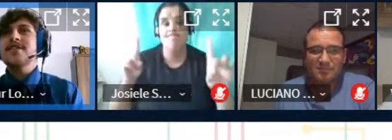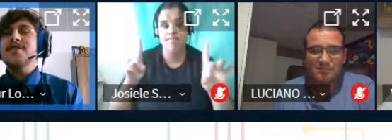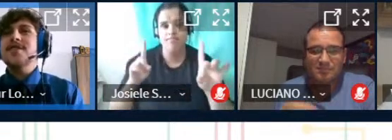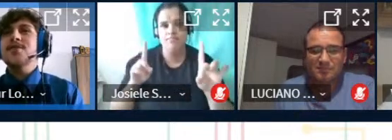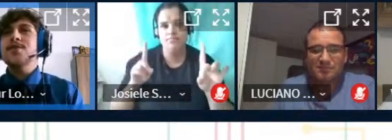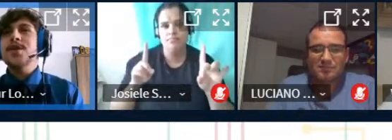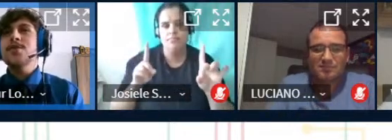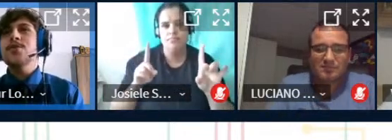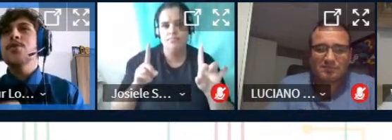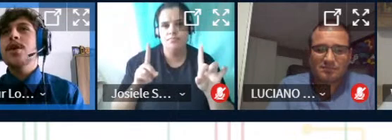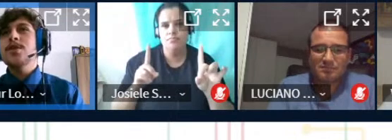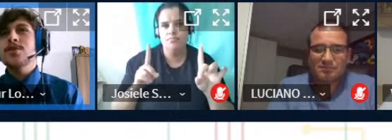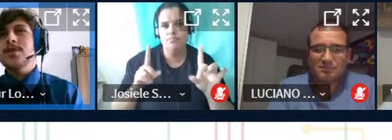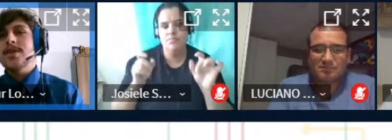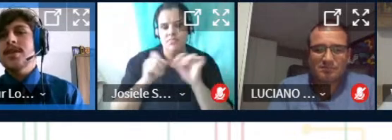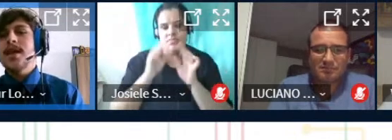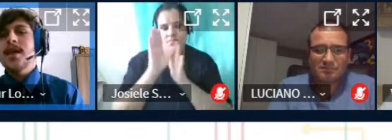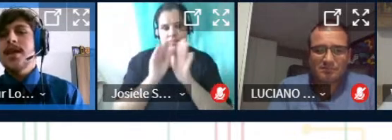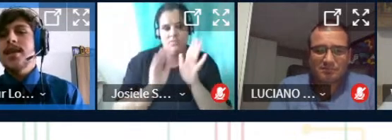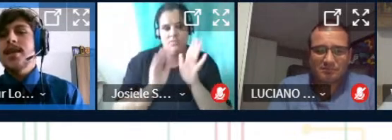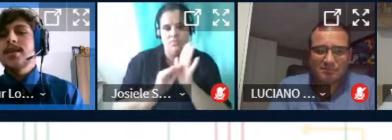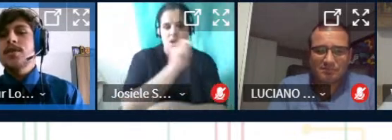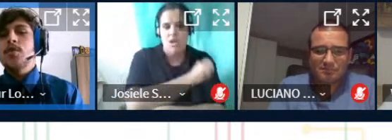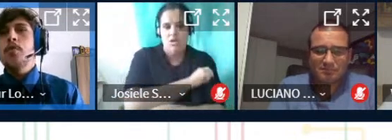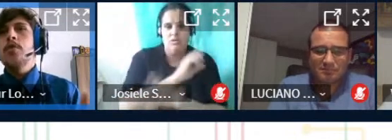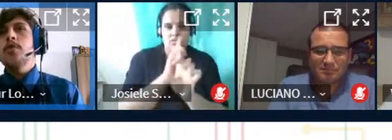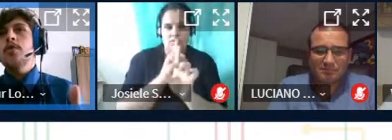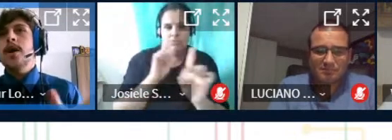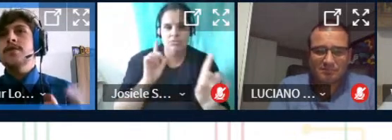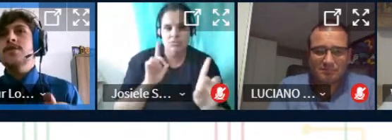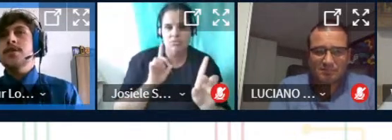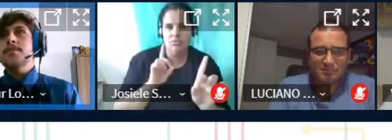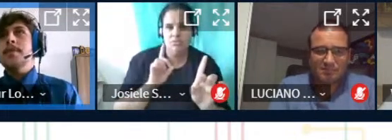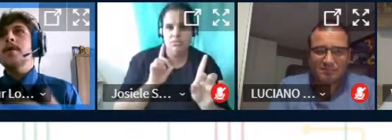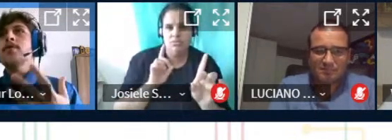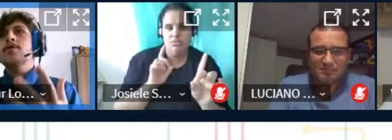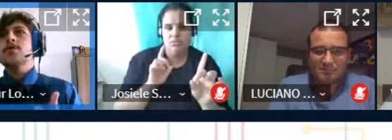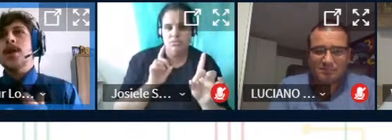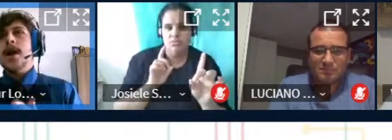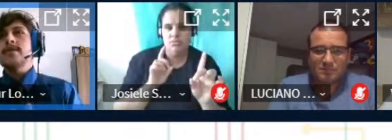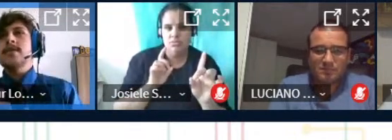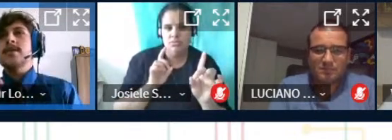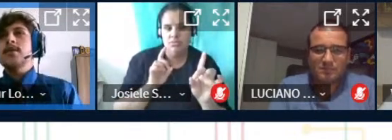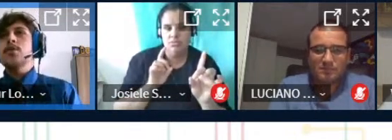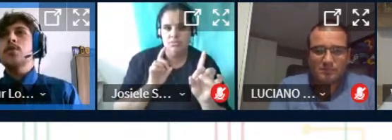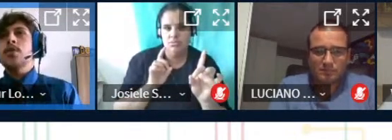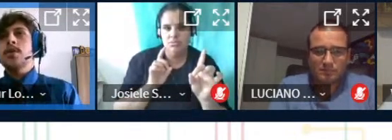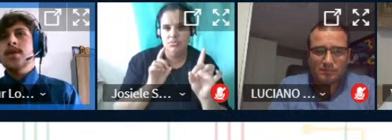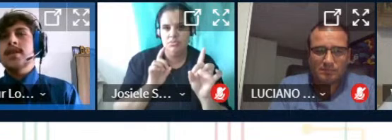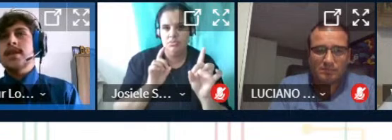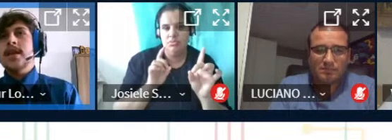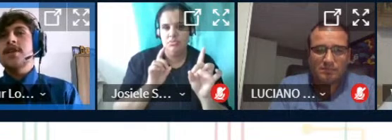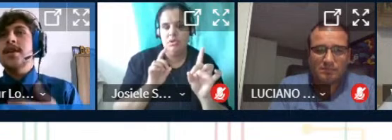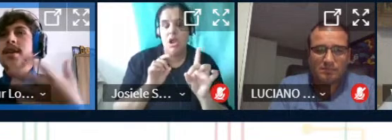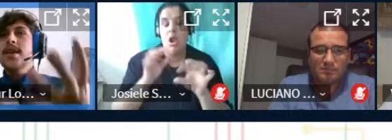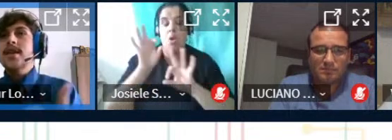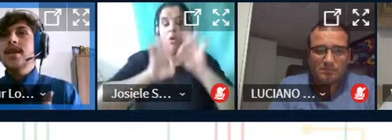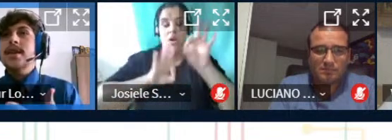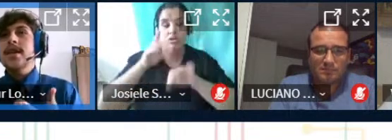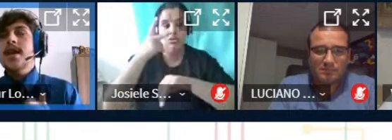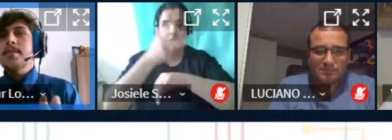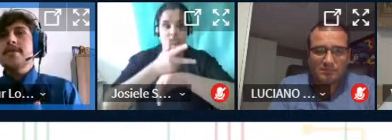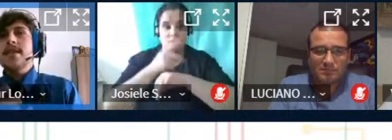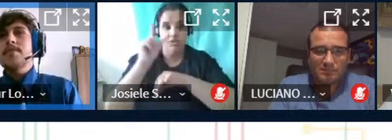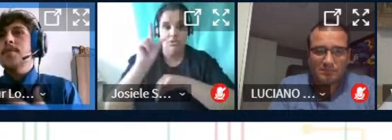gente que está fazendo conteúdo com o aluno então como a gente preparou os tutoriais e colocou na internet ele